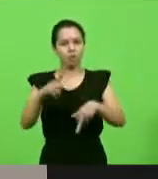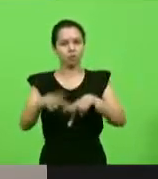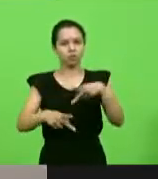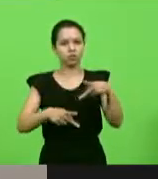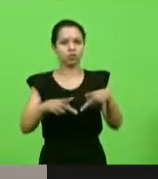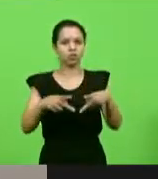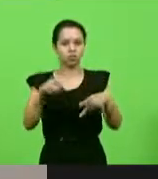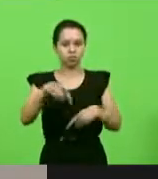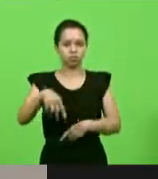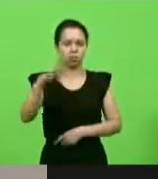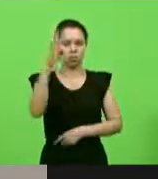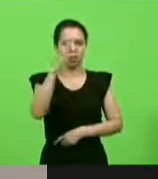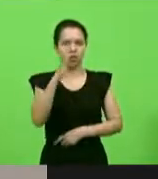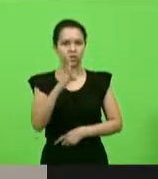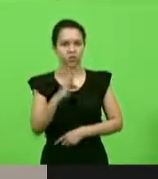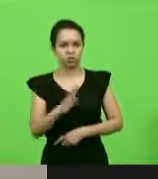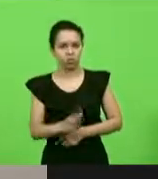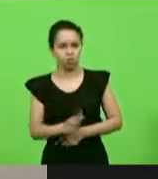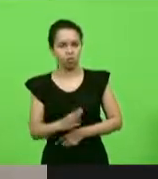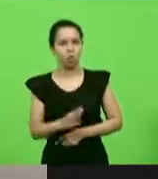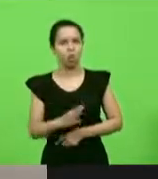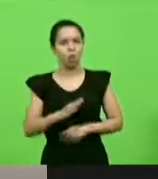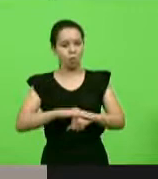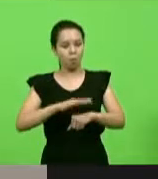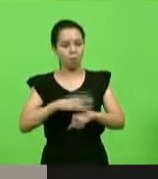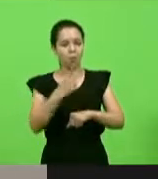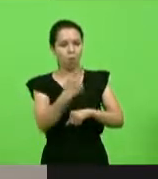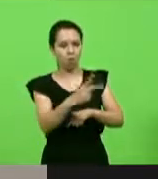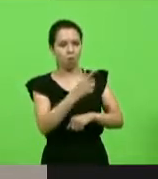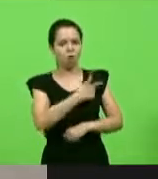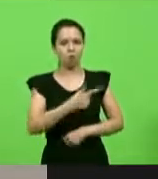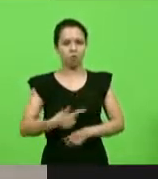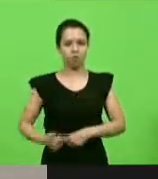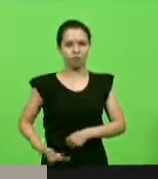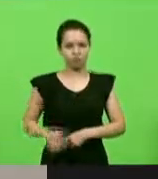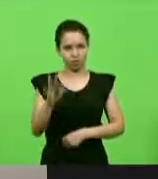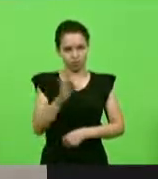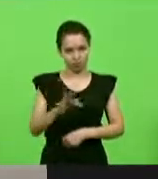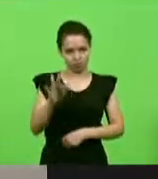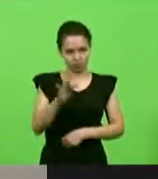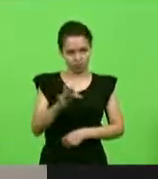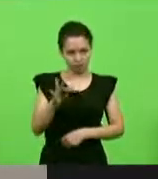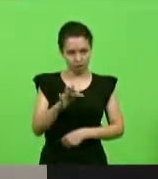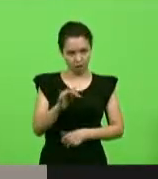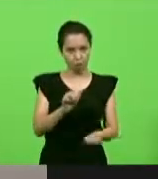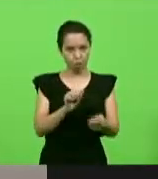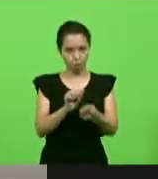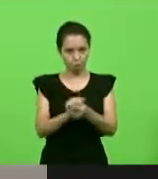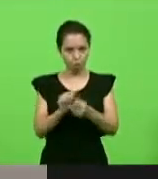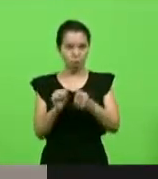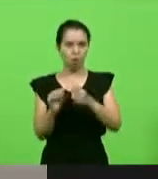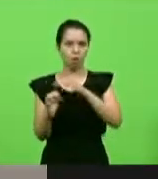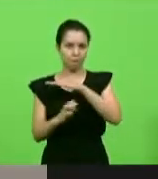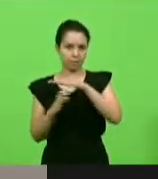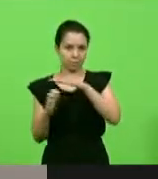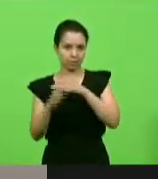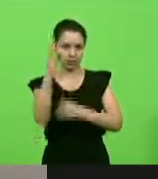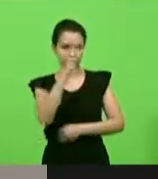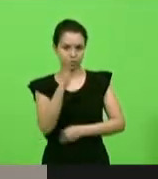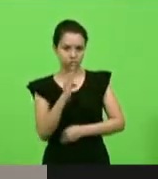cometido pelo governo federal através da Agência Nacional do Petróleo.